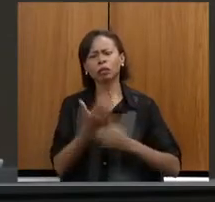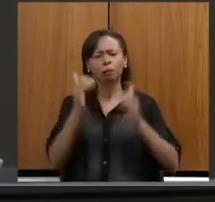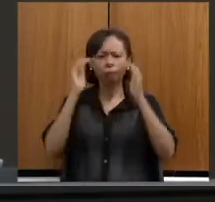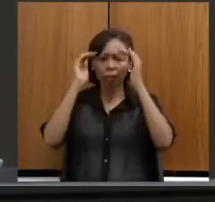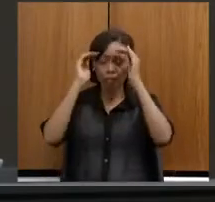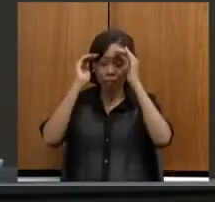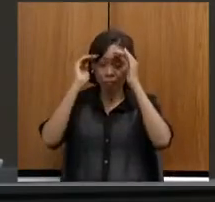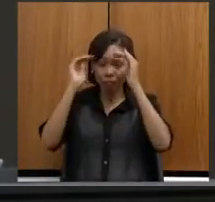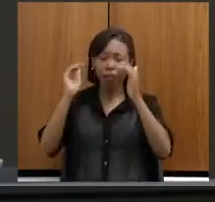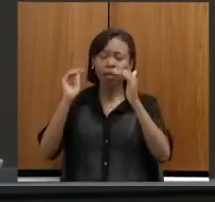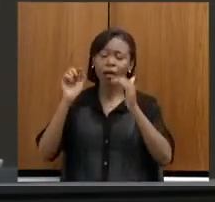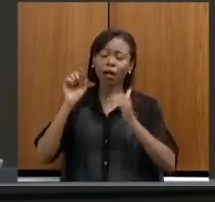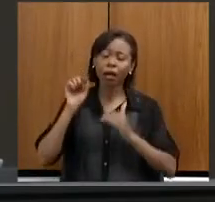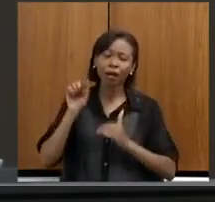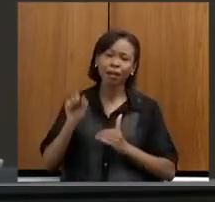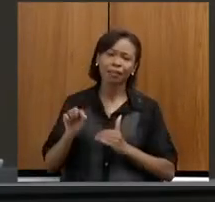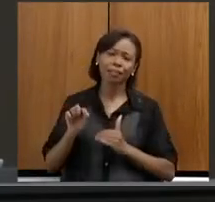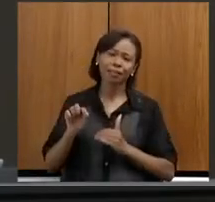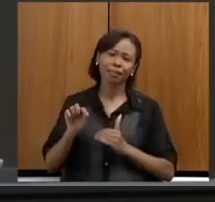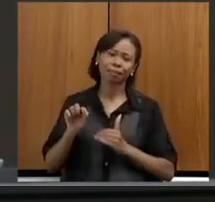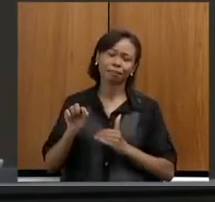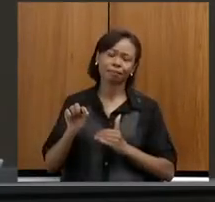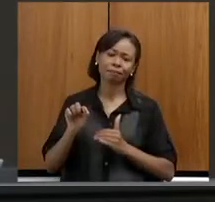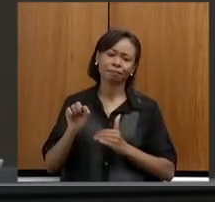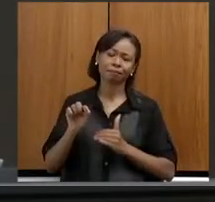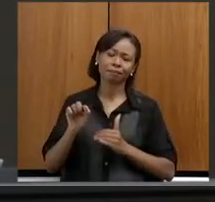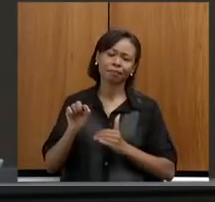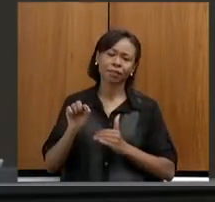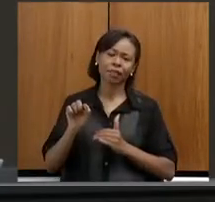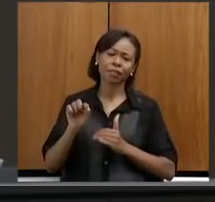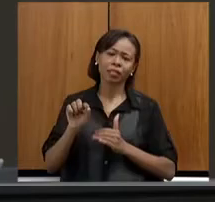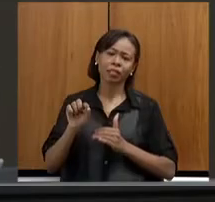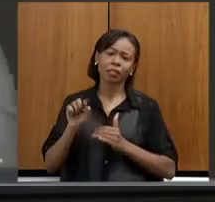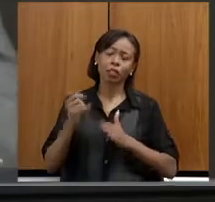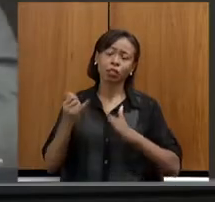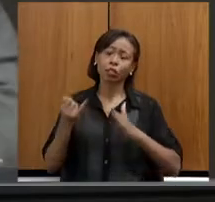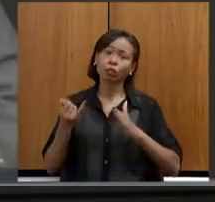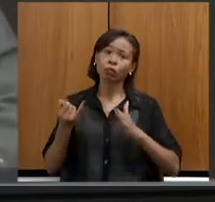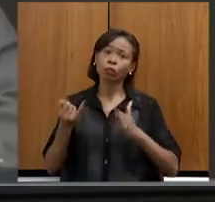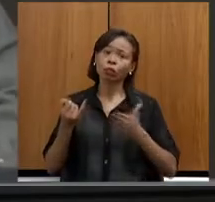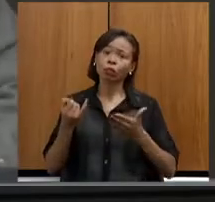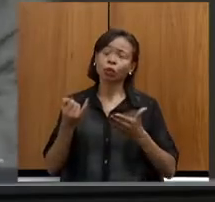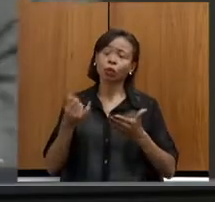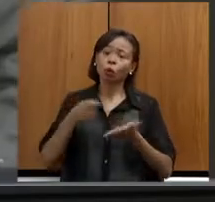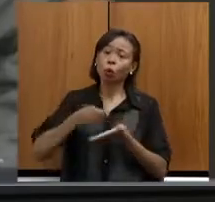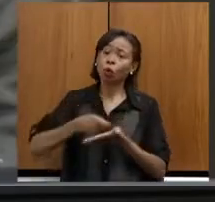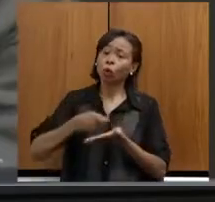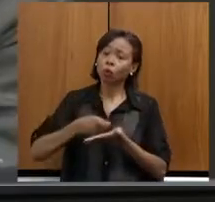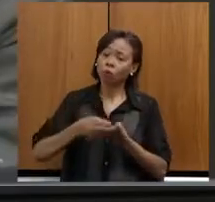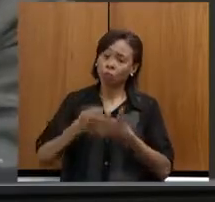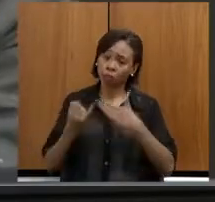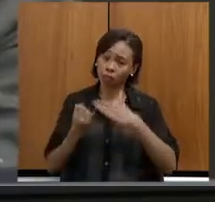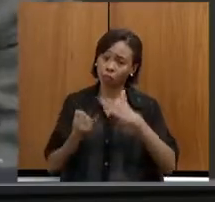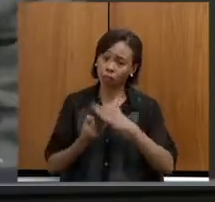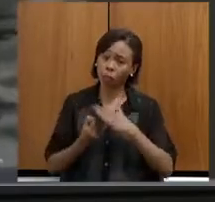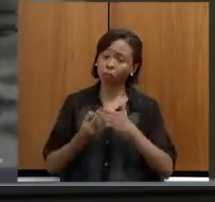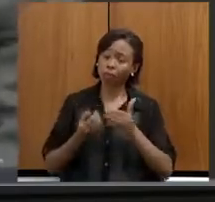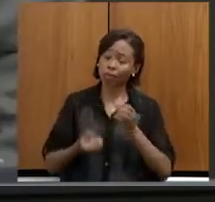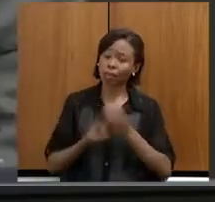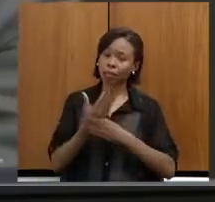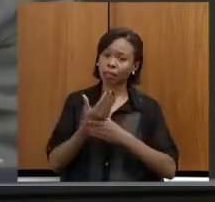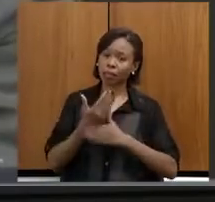determinação institucional de promover políticas públicas de trabalho e emprego?